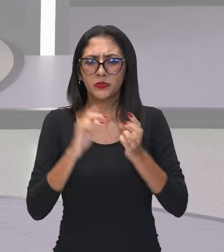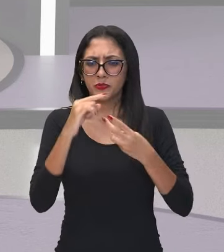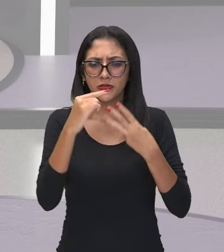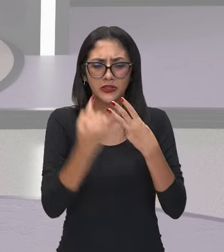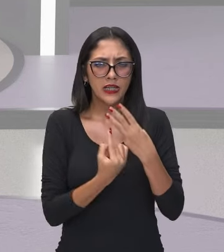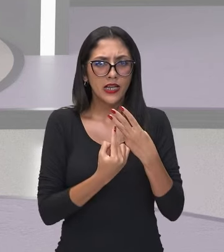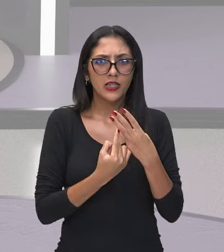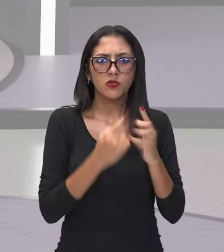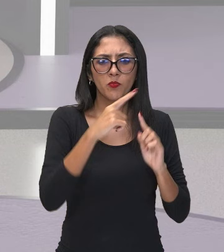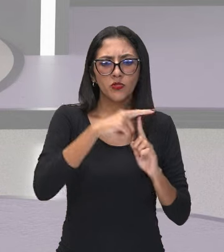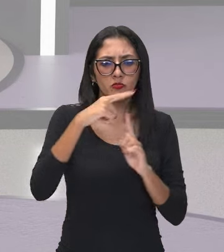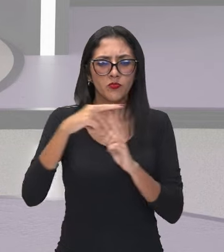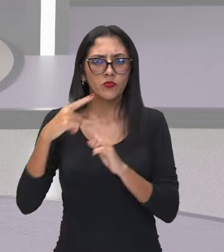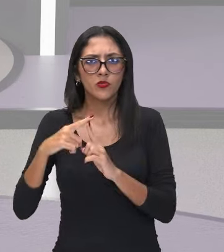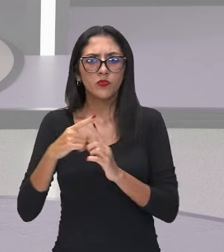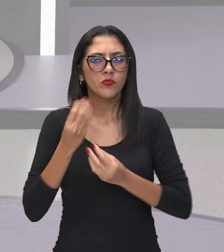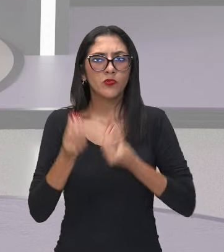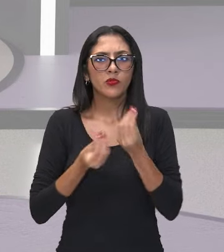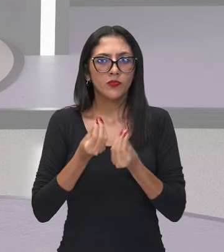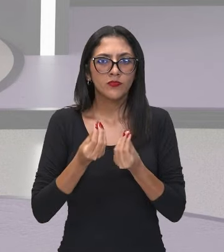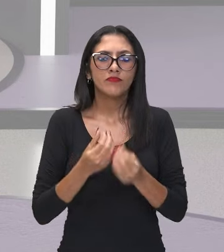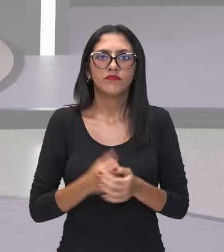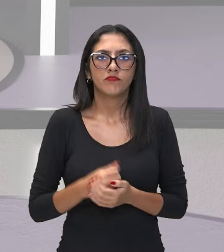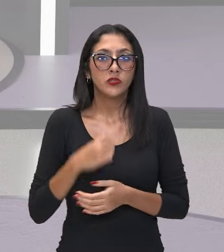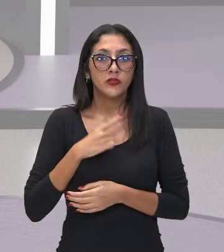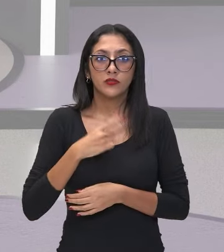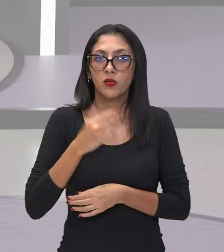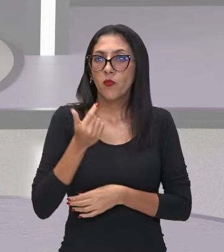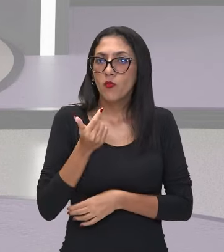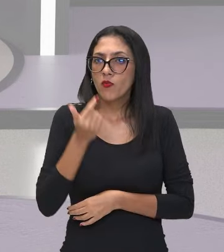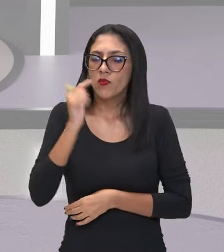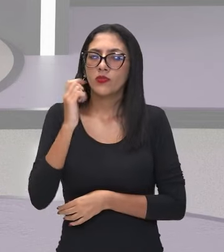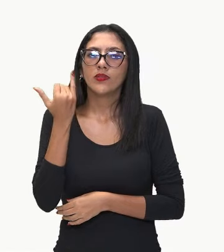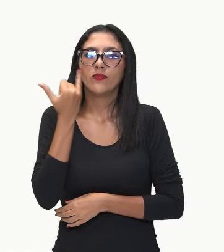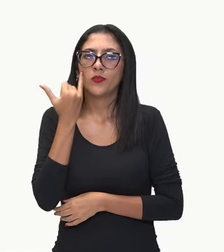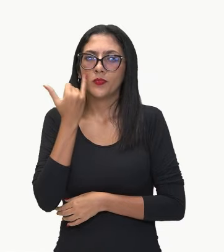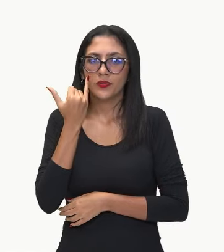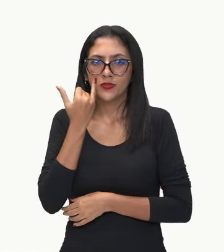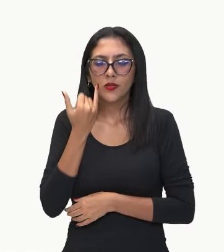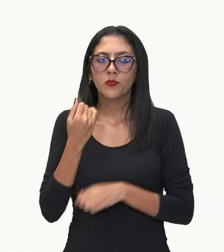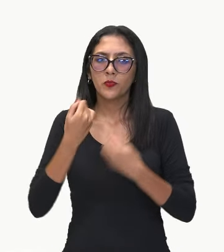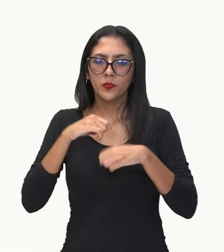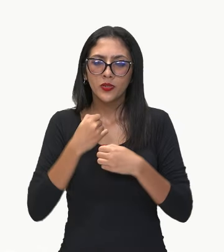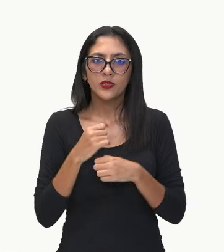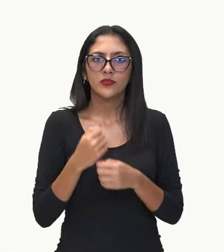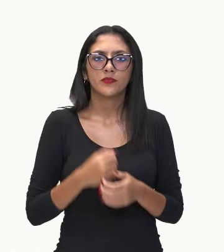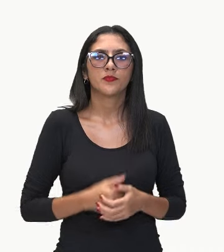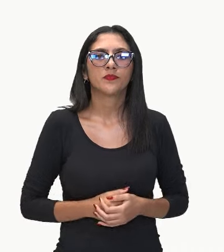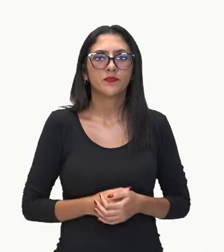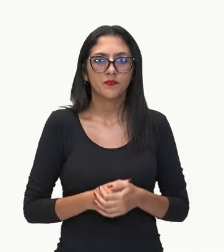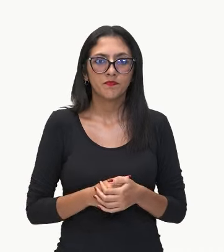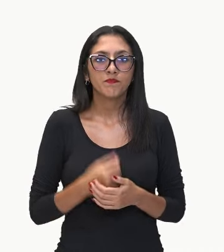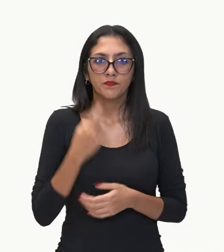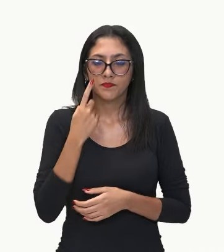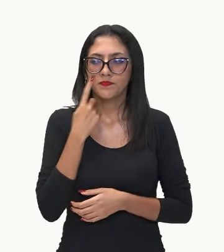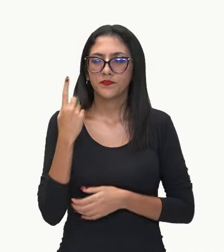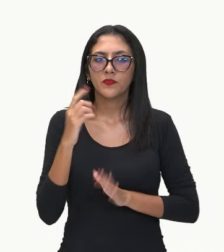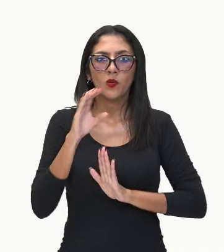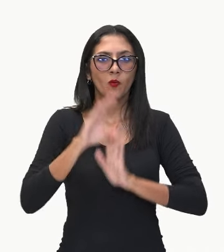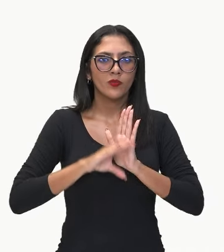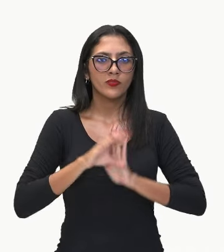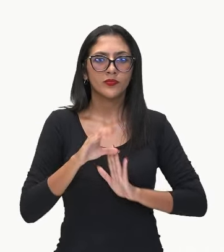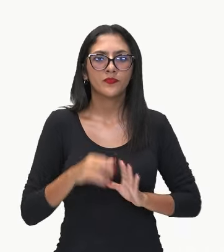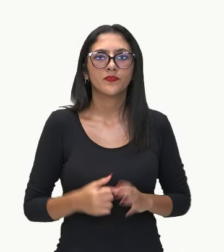eu resolvo primeiro? Tem mais observação aqui para você e acompanhe aí a informação que vai aparecer na tela.